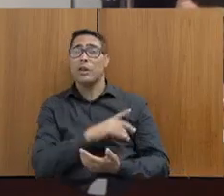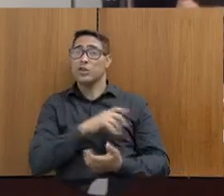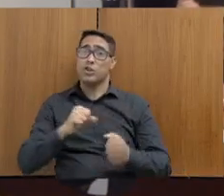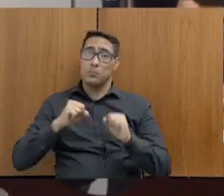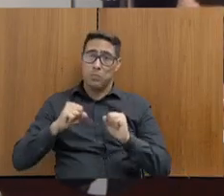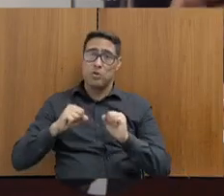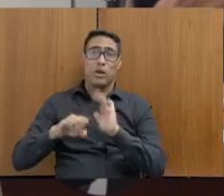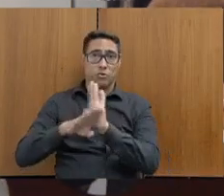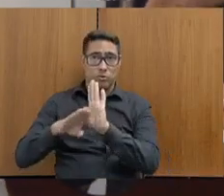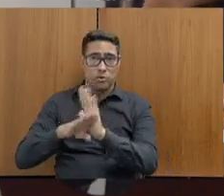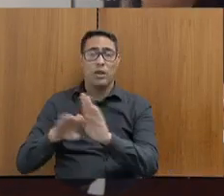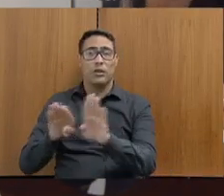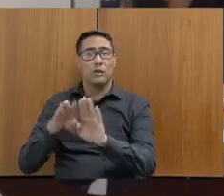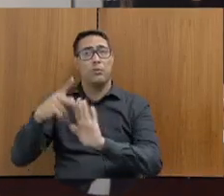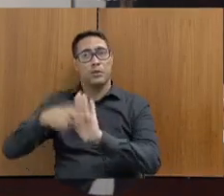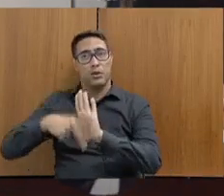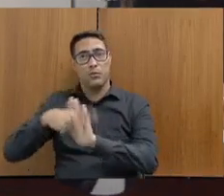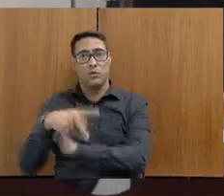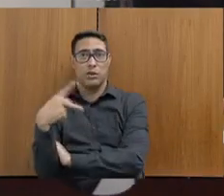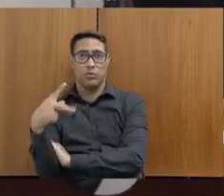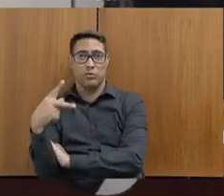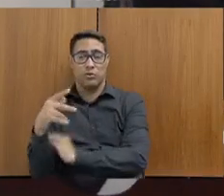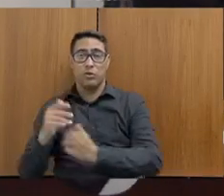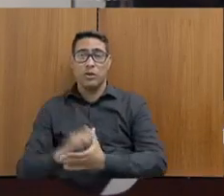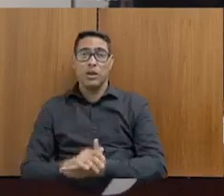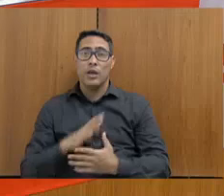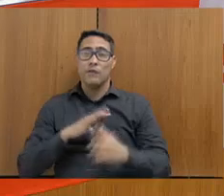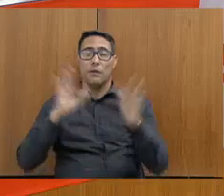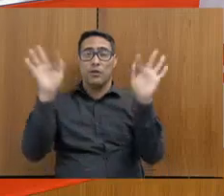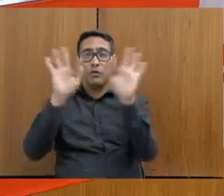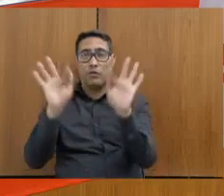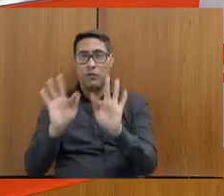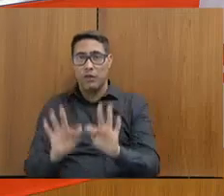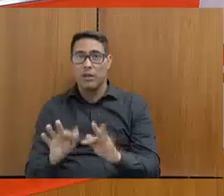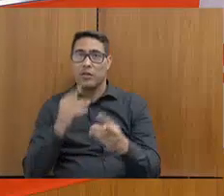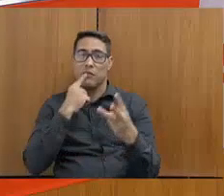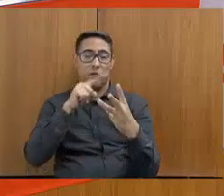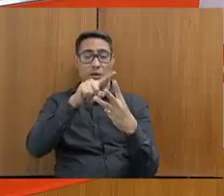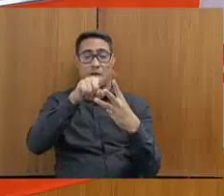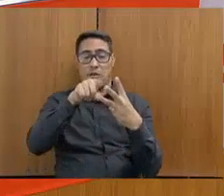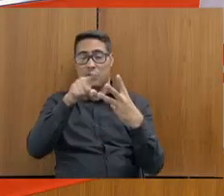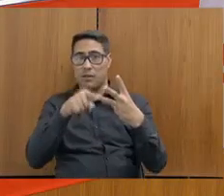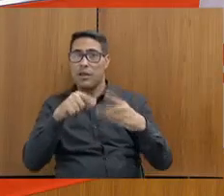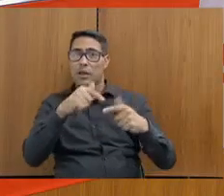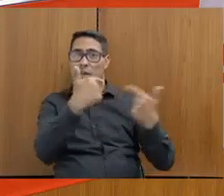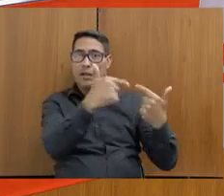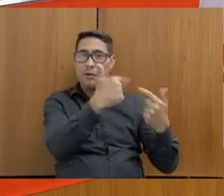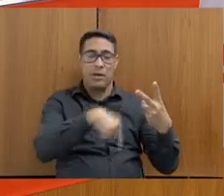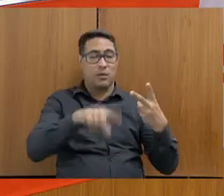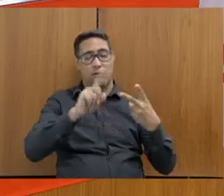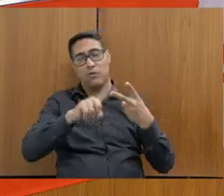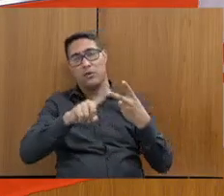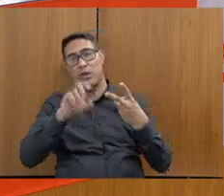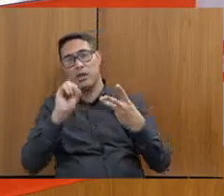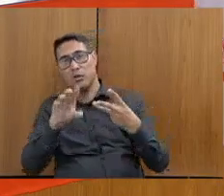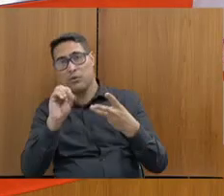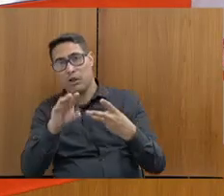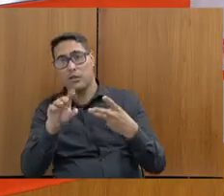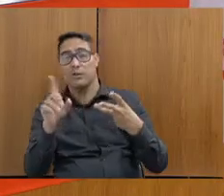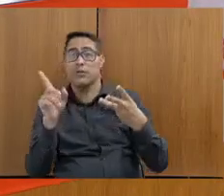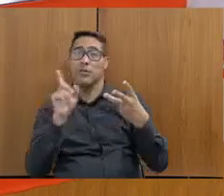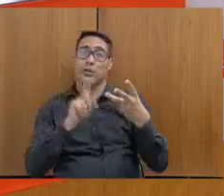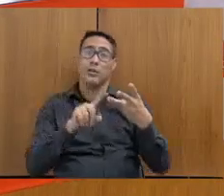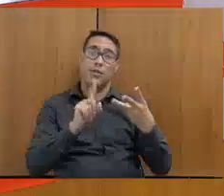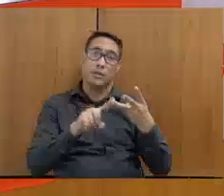mais nesse projeto com o senhor. Obrigado. E fico feliz quando o senhor fala do tripé, do trabalho, da educação, mas também da